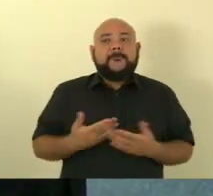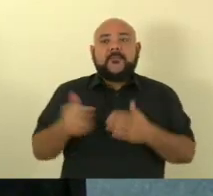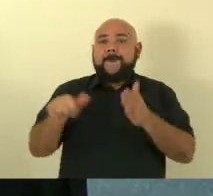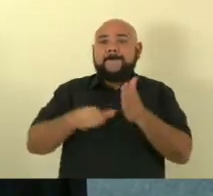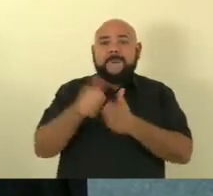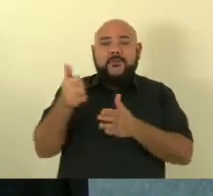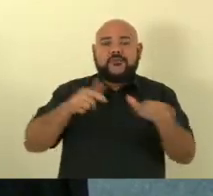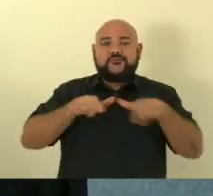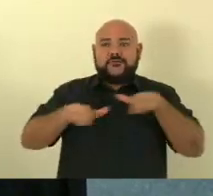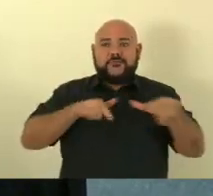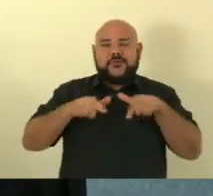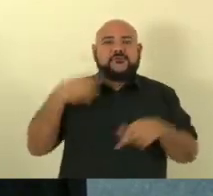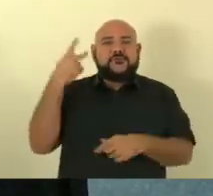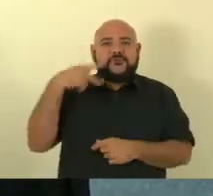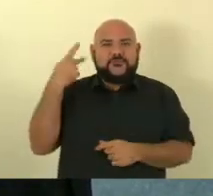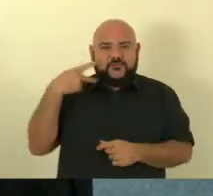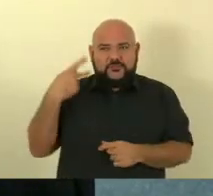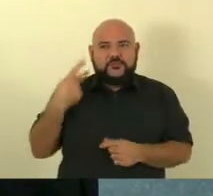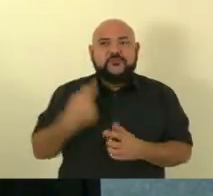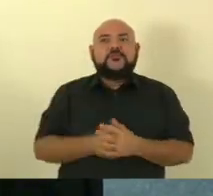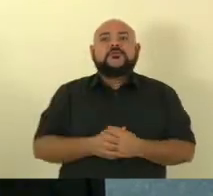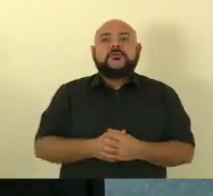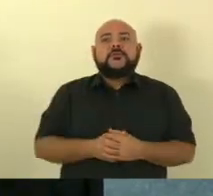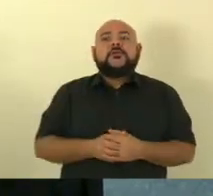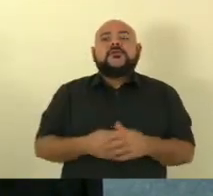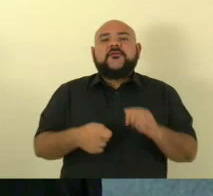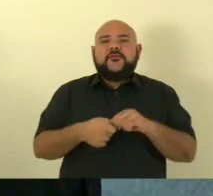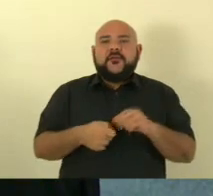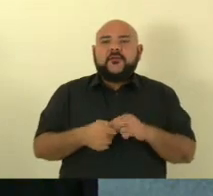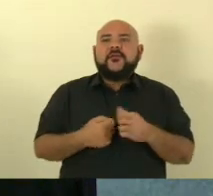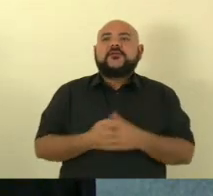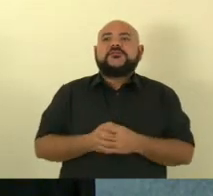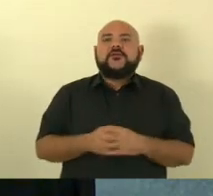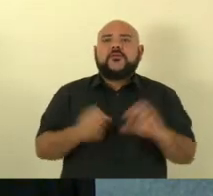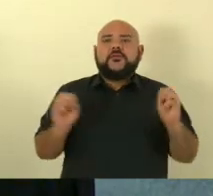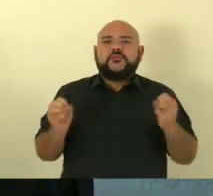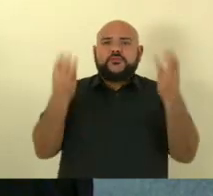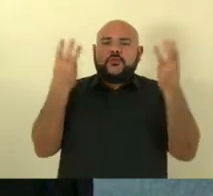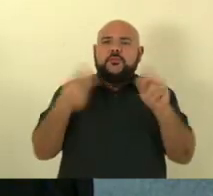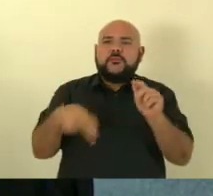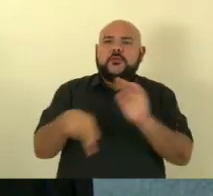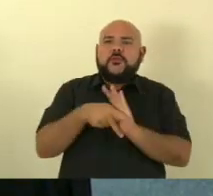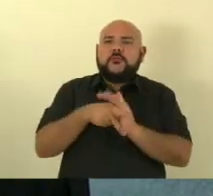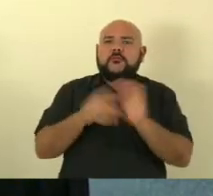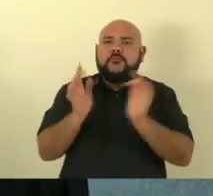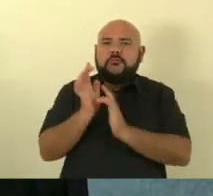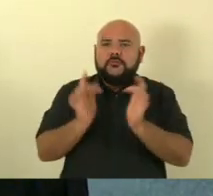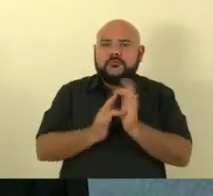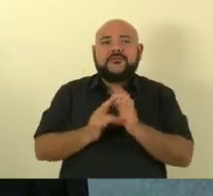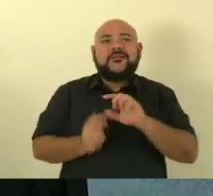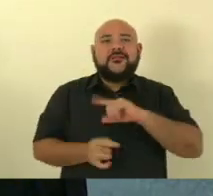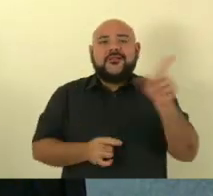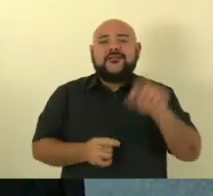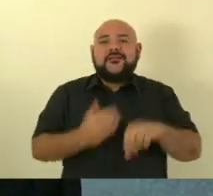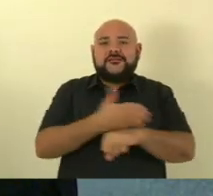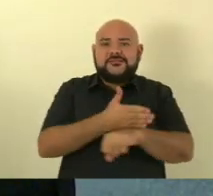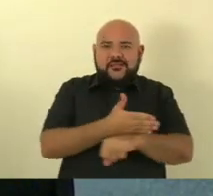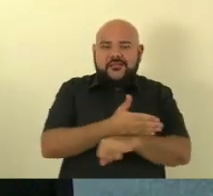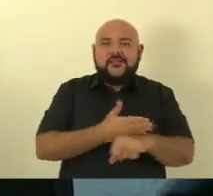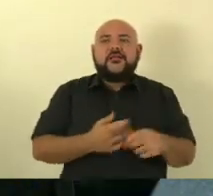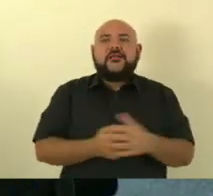de vereador, foi instituído o Verão com Jesus Serra, declarando lá na cidade da Serra a entidade como